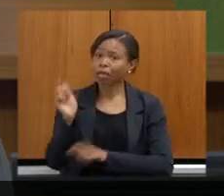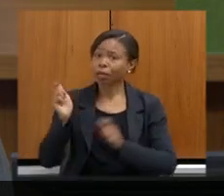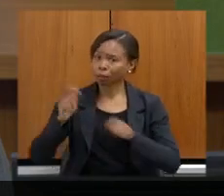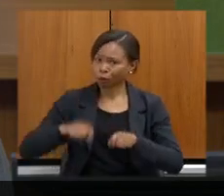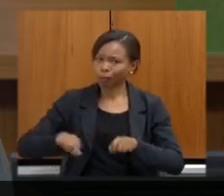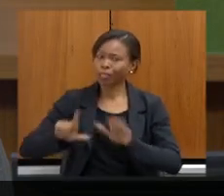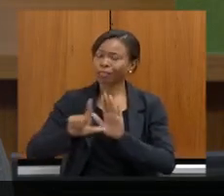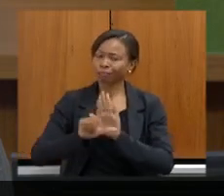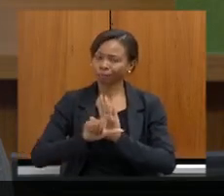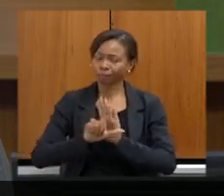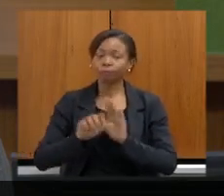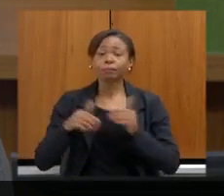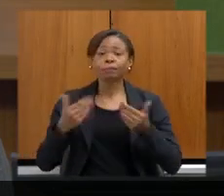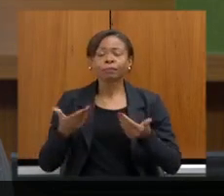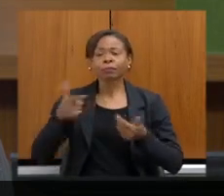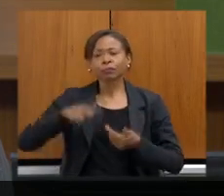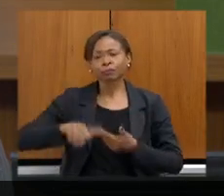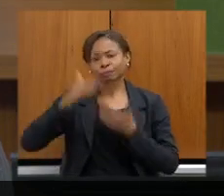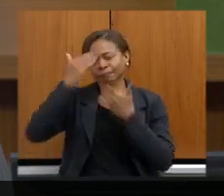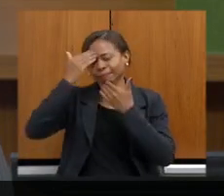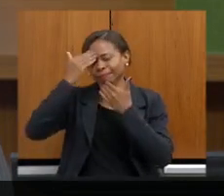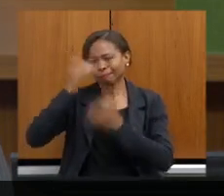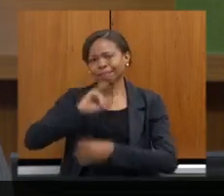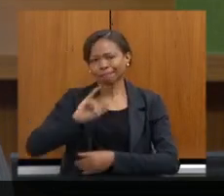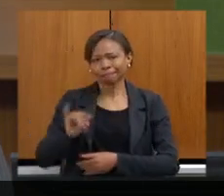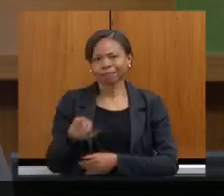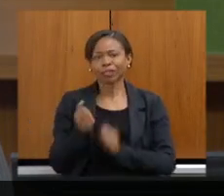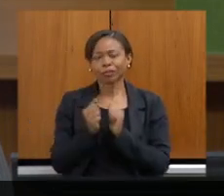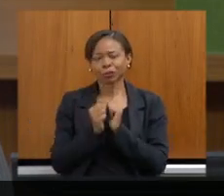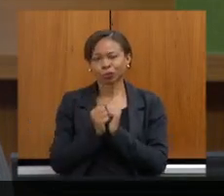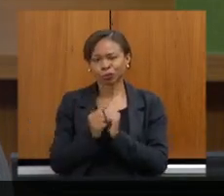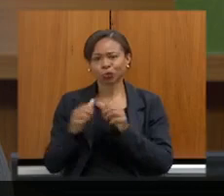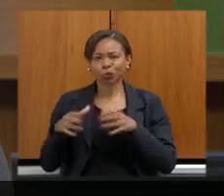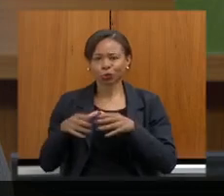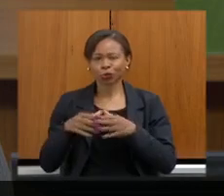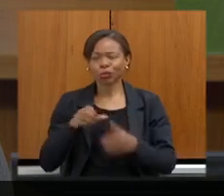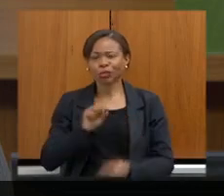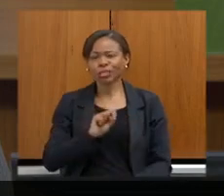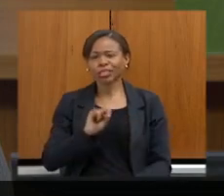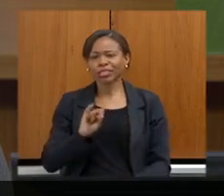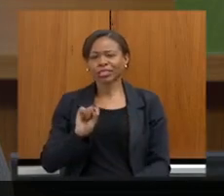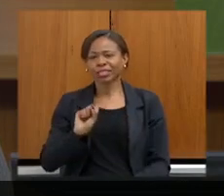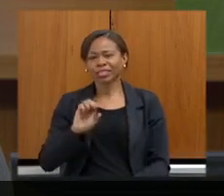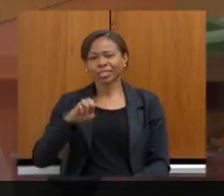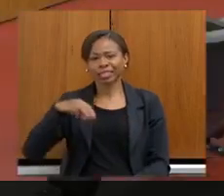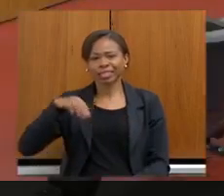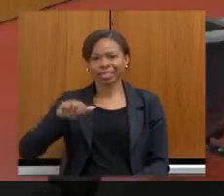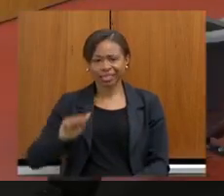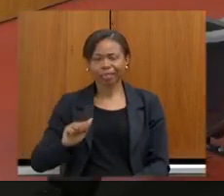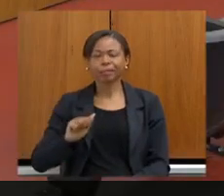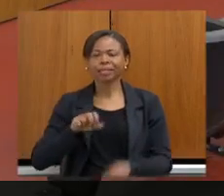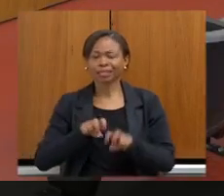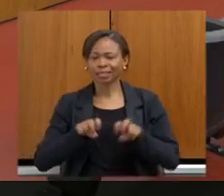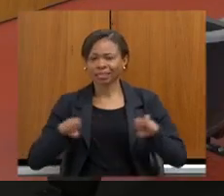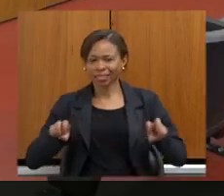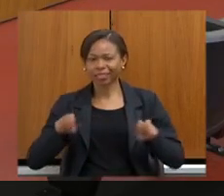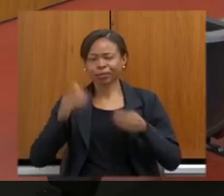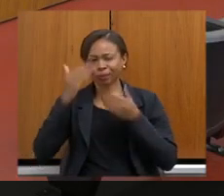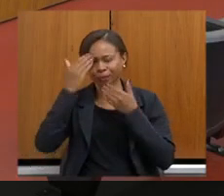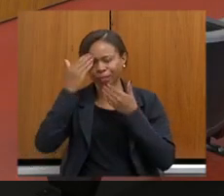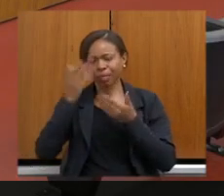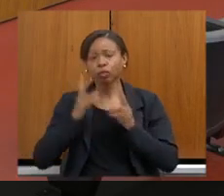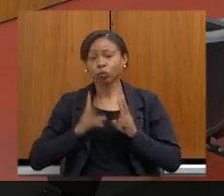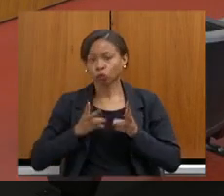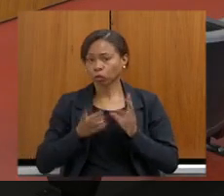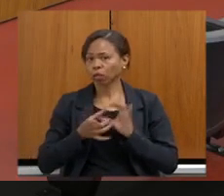deputado, queria mais uma vez agradecer a oportunidade de estar aqui junto com toda a equipe do SISEMA aqui representada na mesa e permaneceremos à